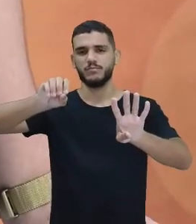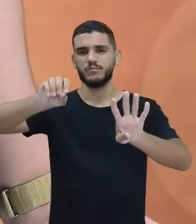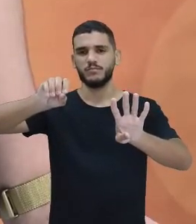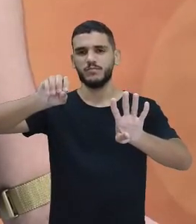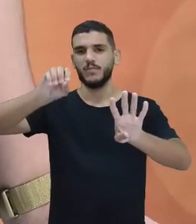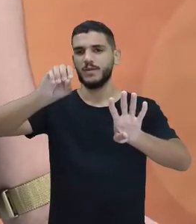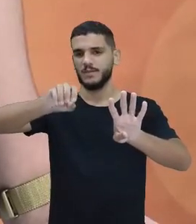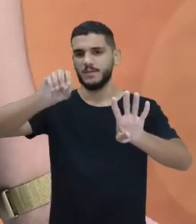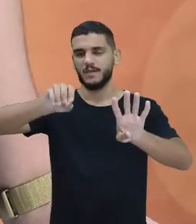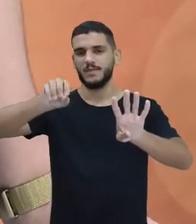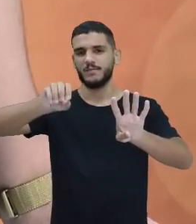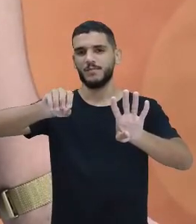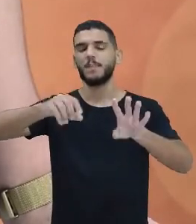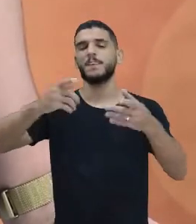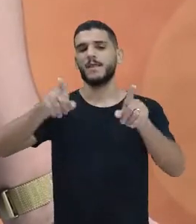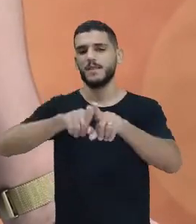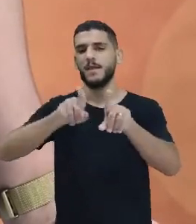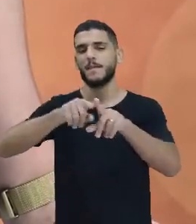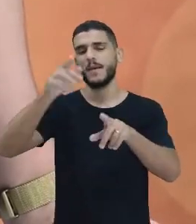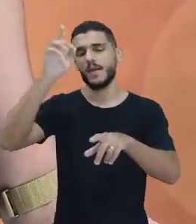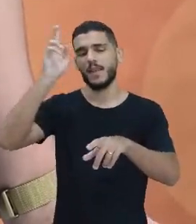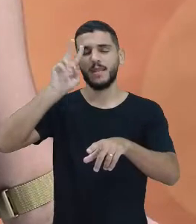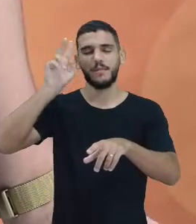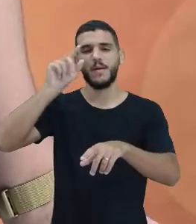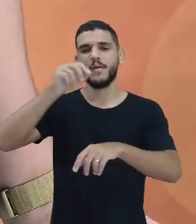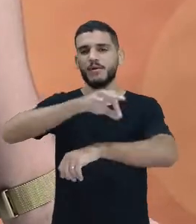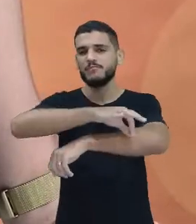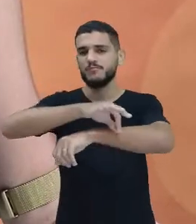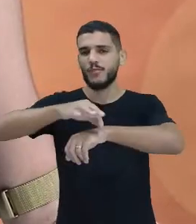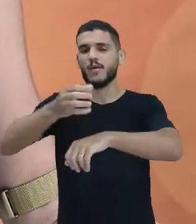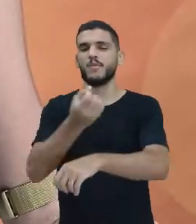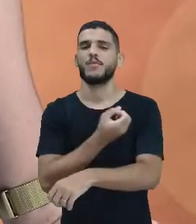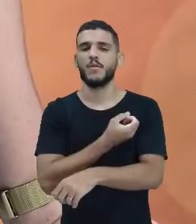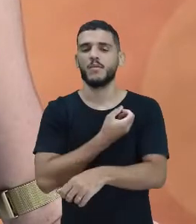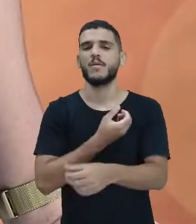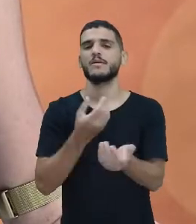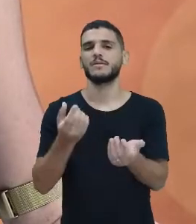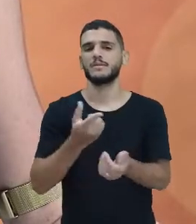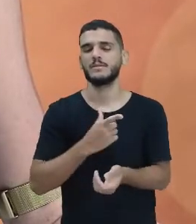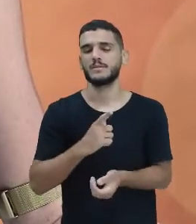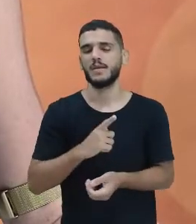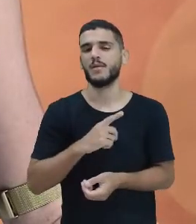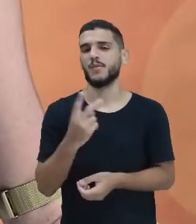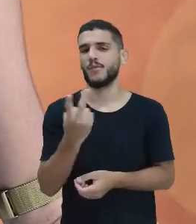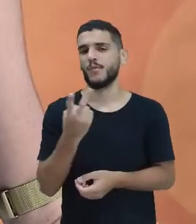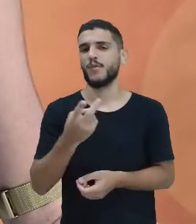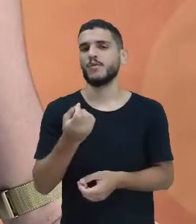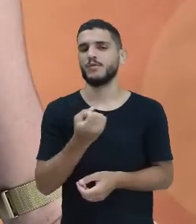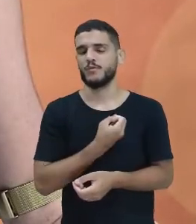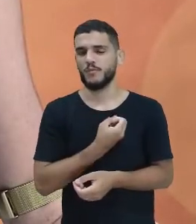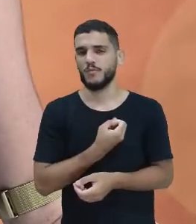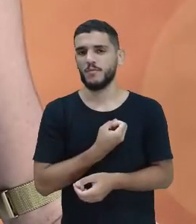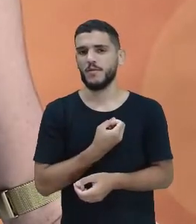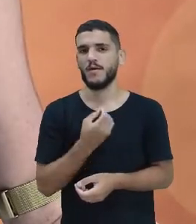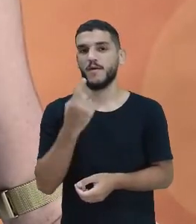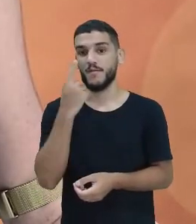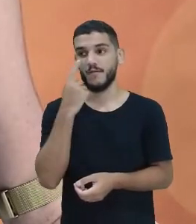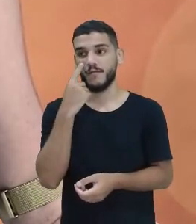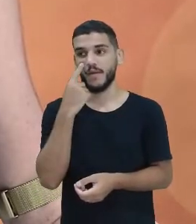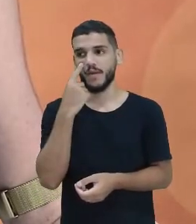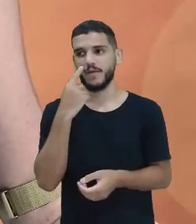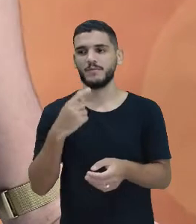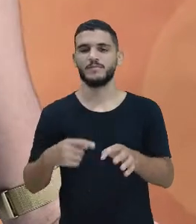da reta numérica também. Como aqui os algarismos é composto de dois números, aí eu vou olhar o da frente,